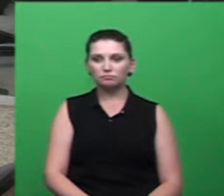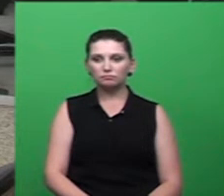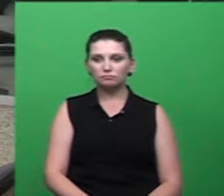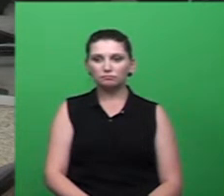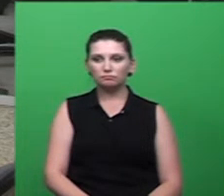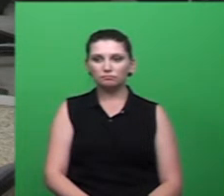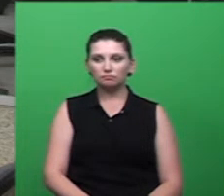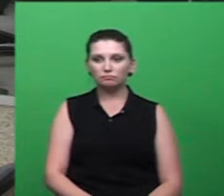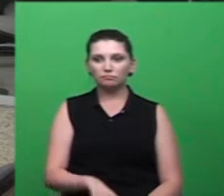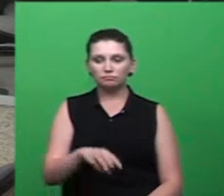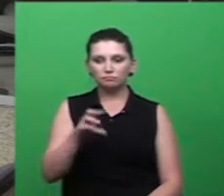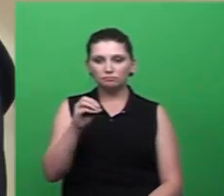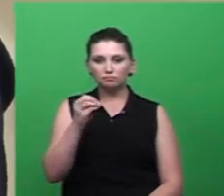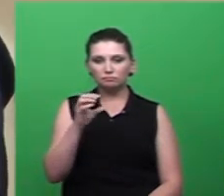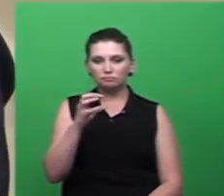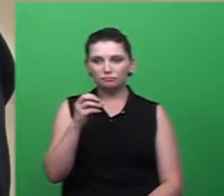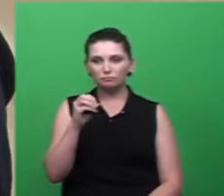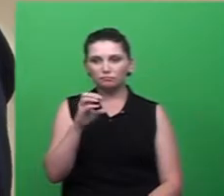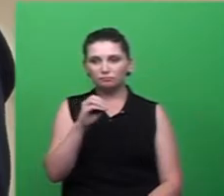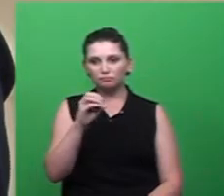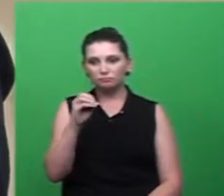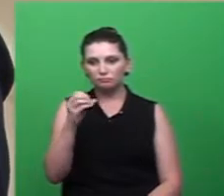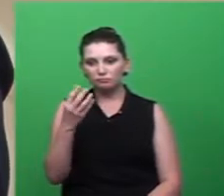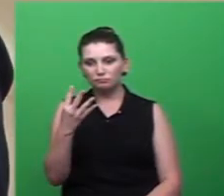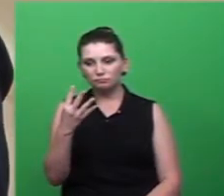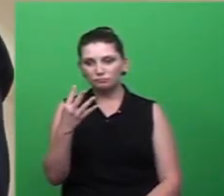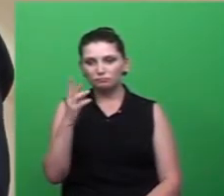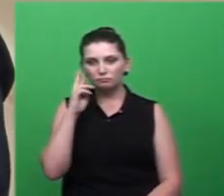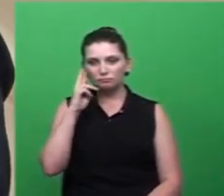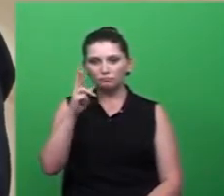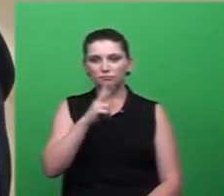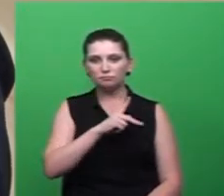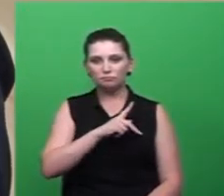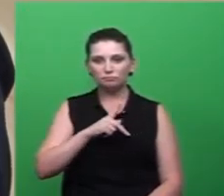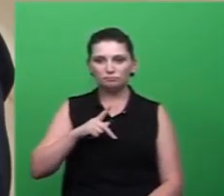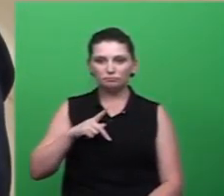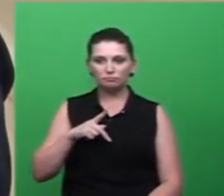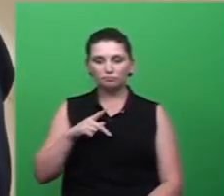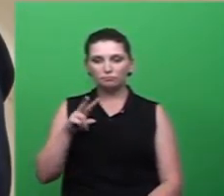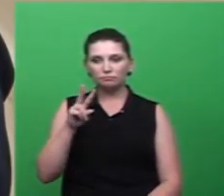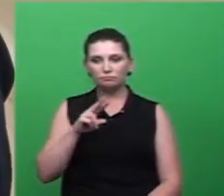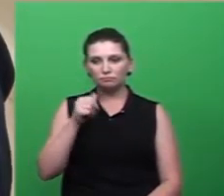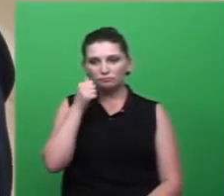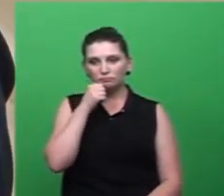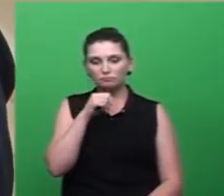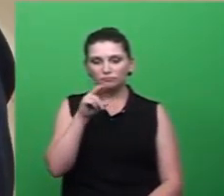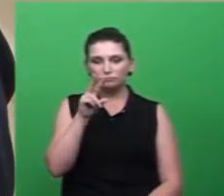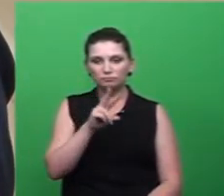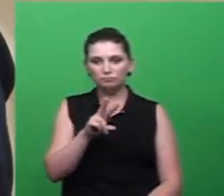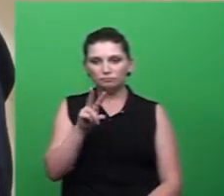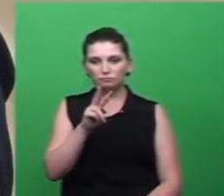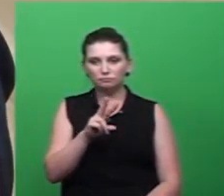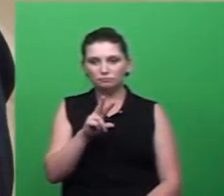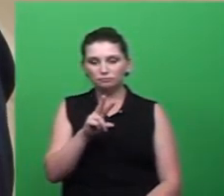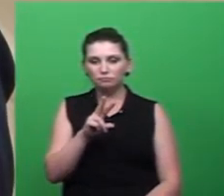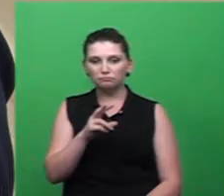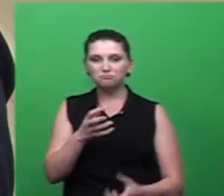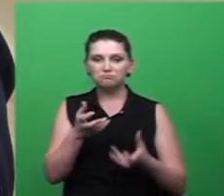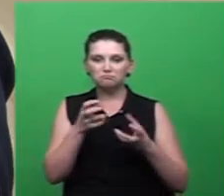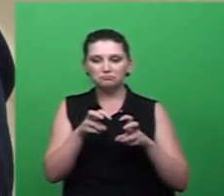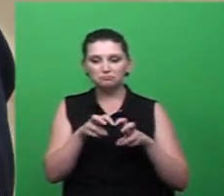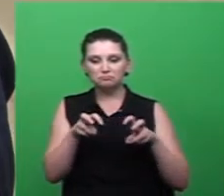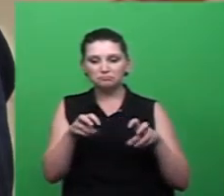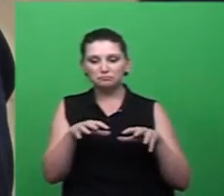Moção 004, 2016. Excelentíssimo senhor presidente, senhoras vereadores, senhores vereadores. Requer-se à